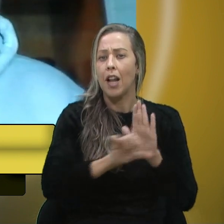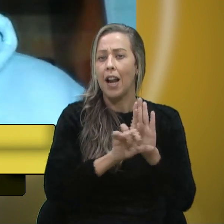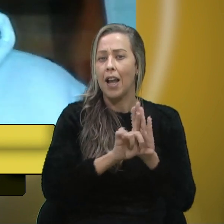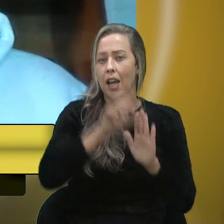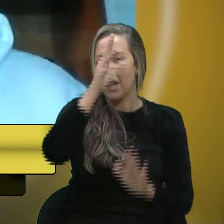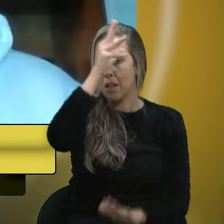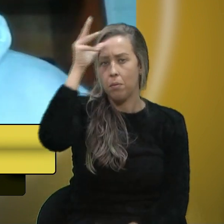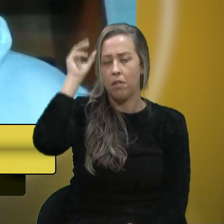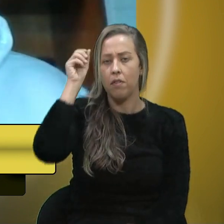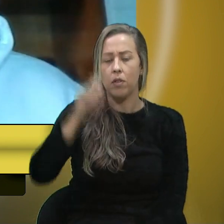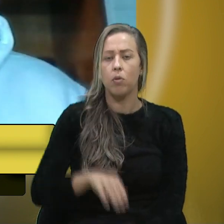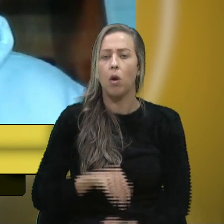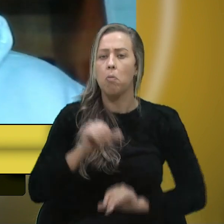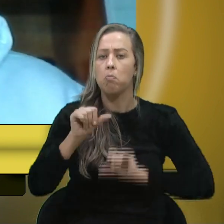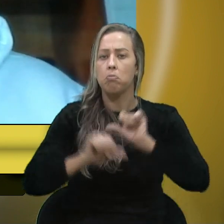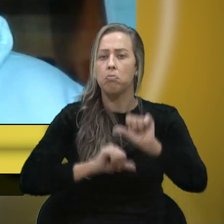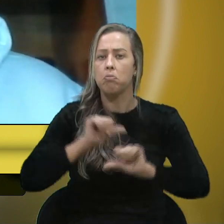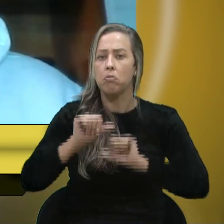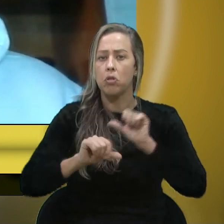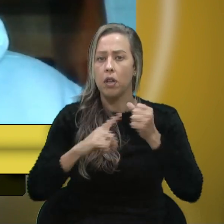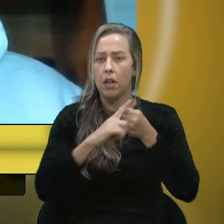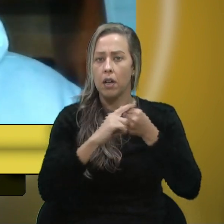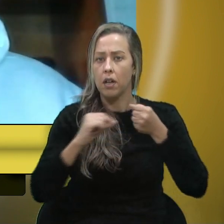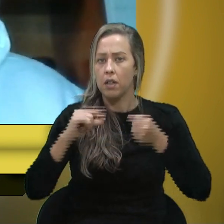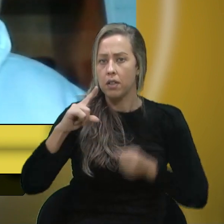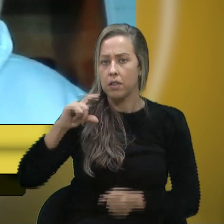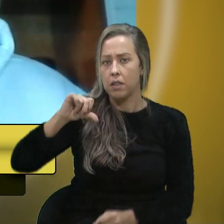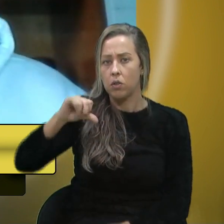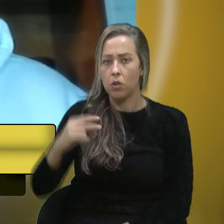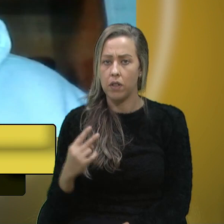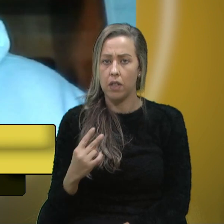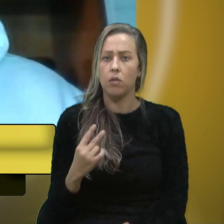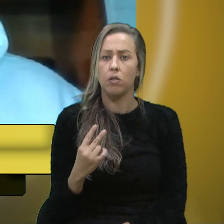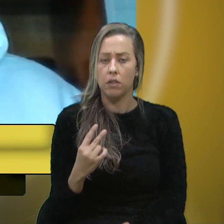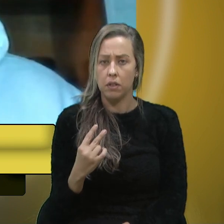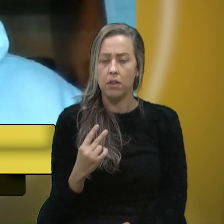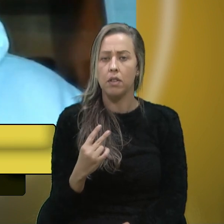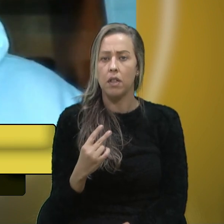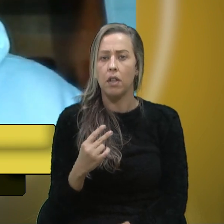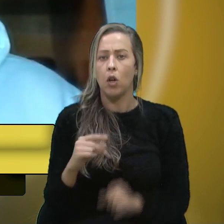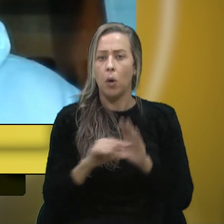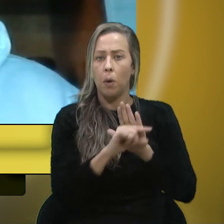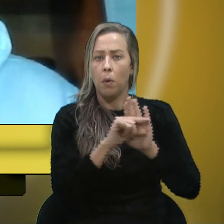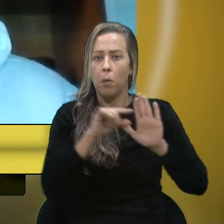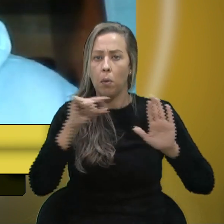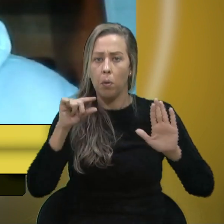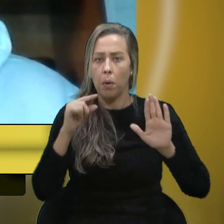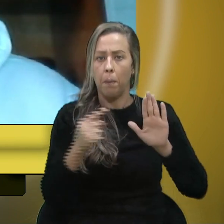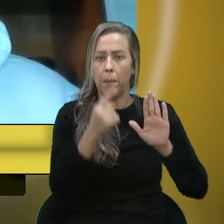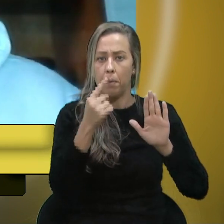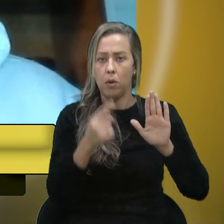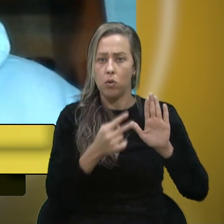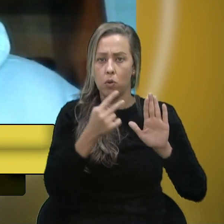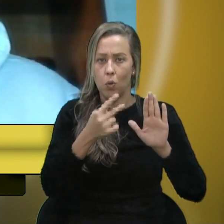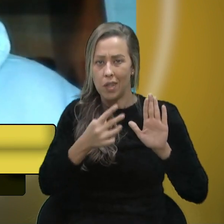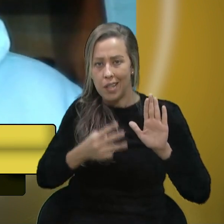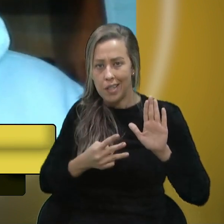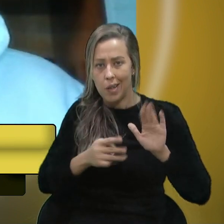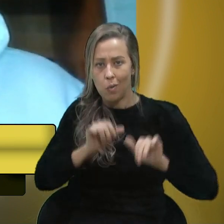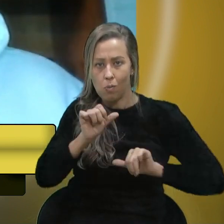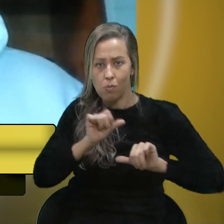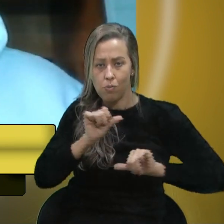alterando o artigo 192 parágrafo primeiro segundo e terceiro